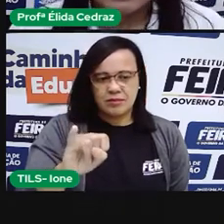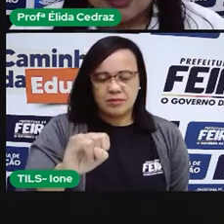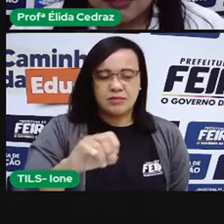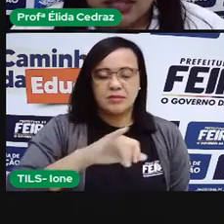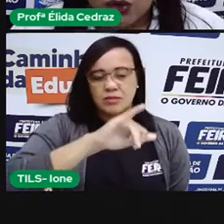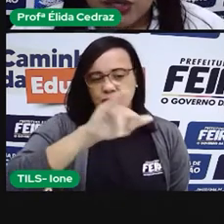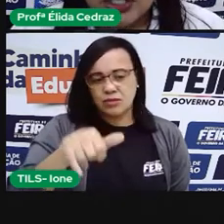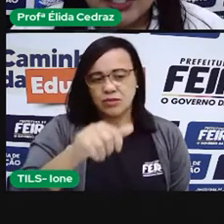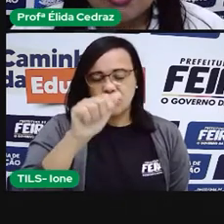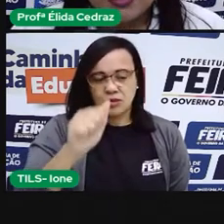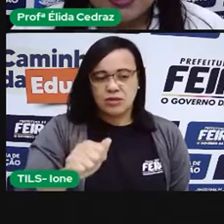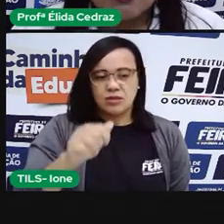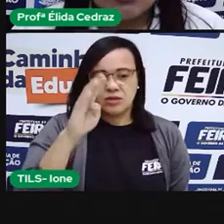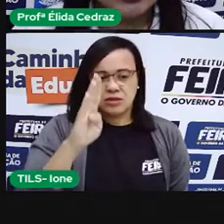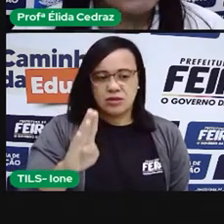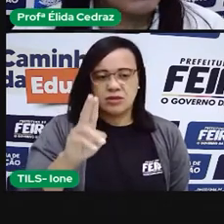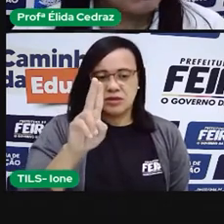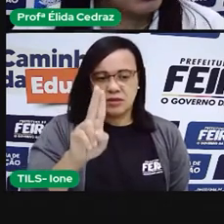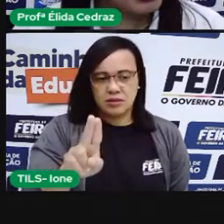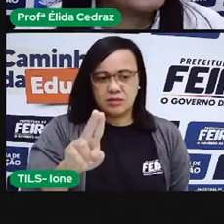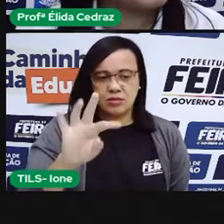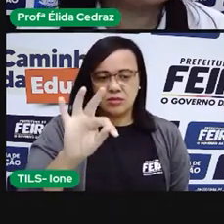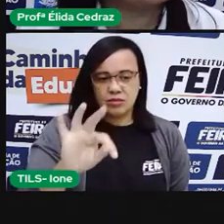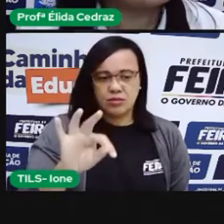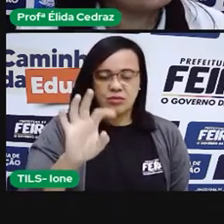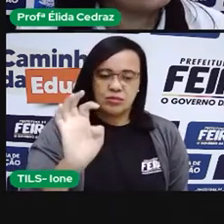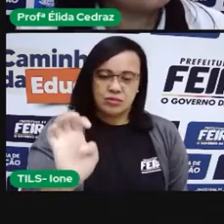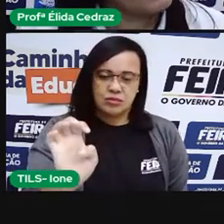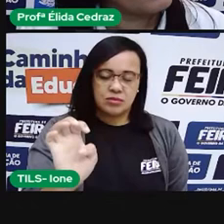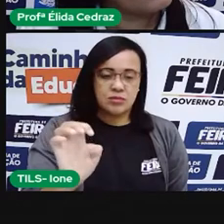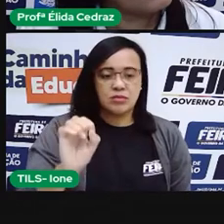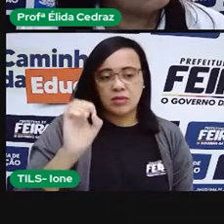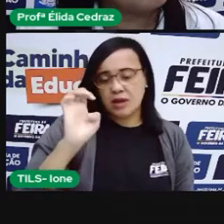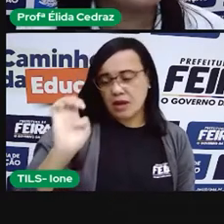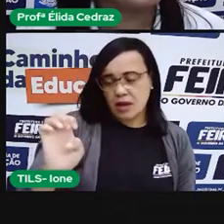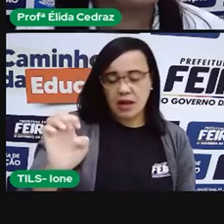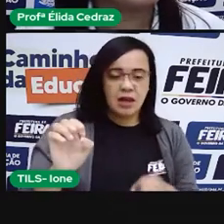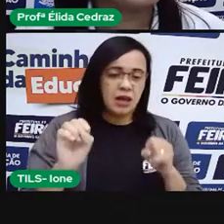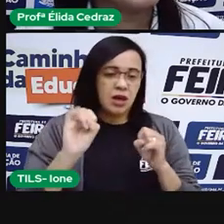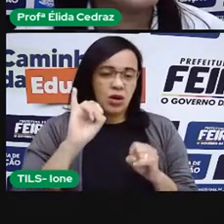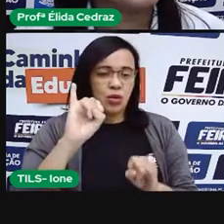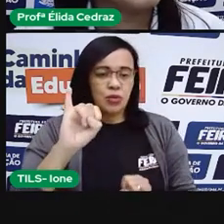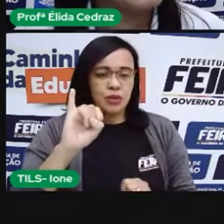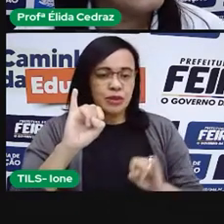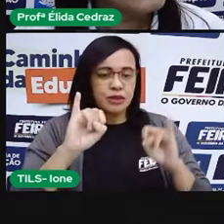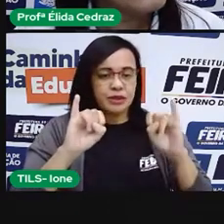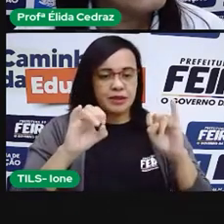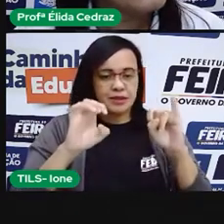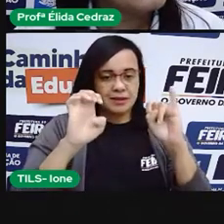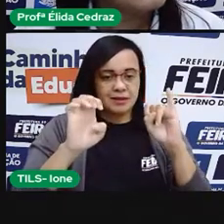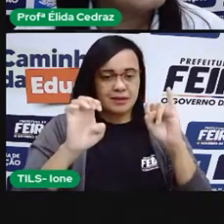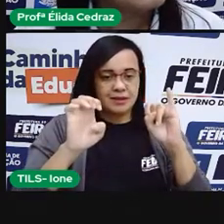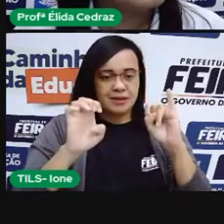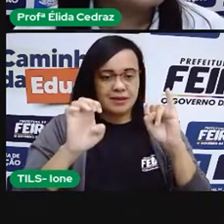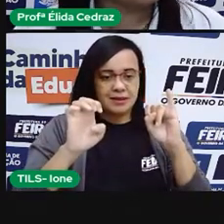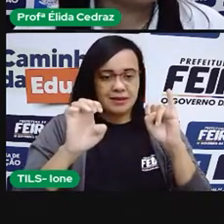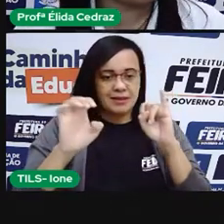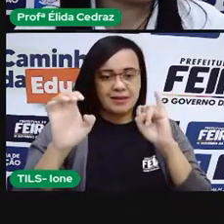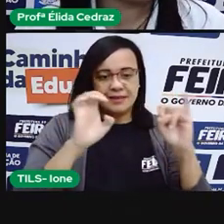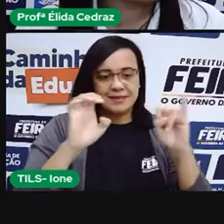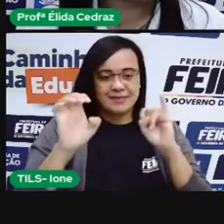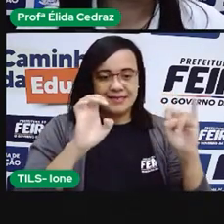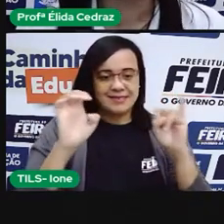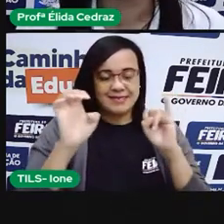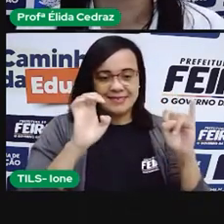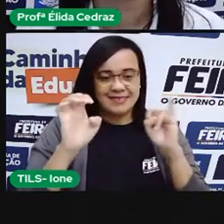Na hora de escrever, nós vamos utilizar a letrinha E ou a letrinha I? O som foi